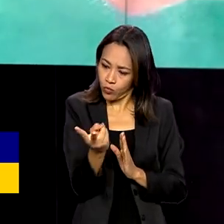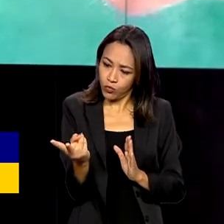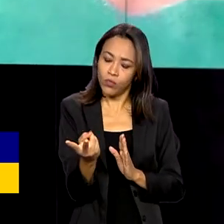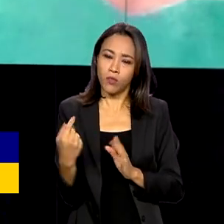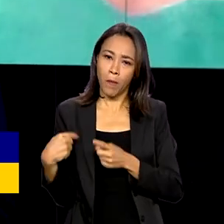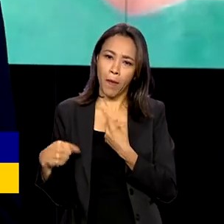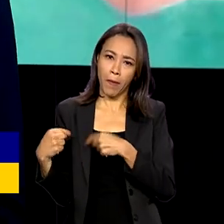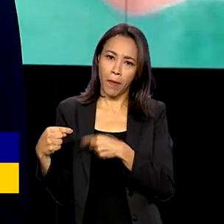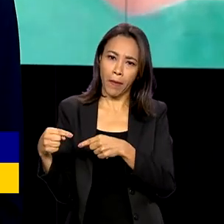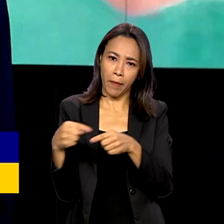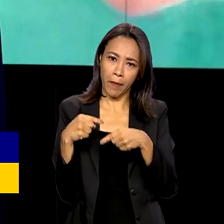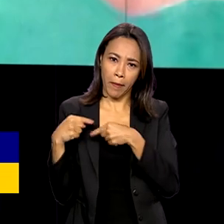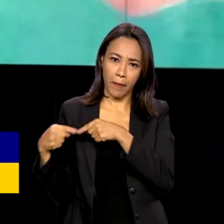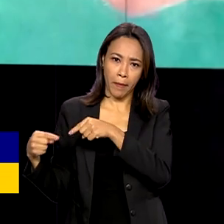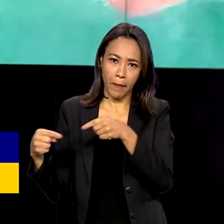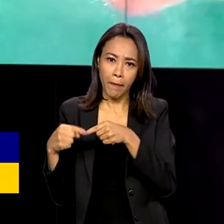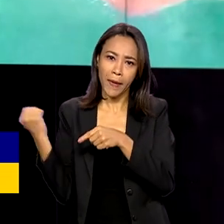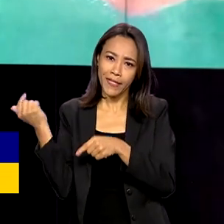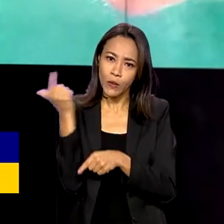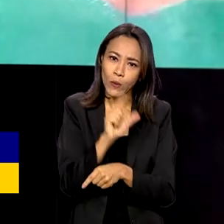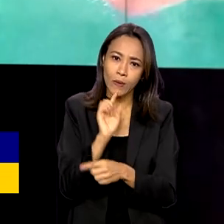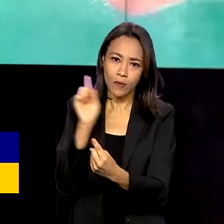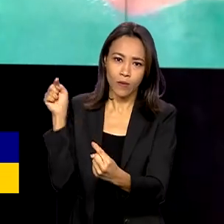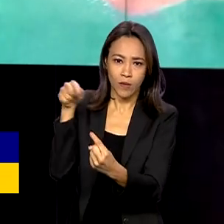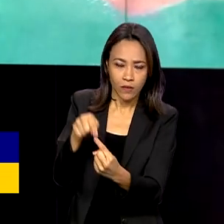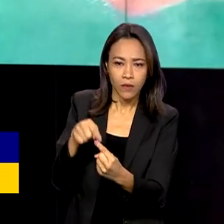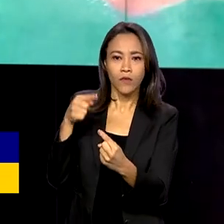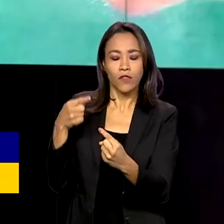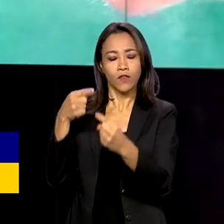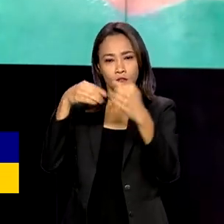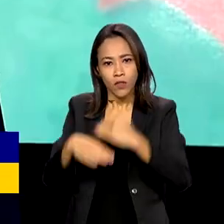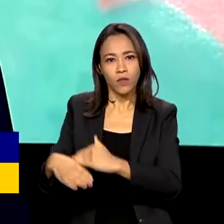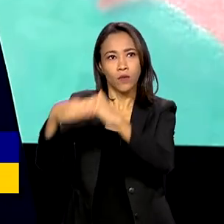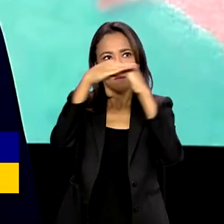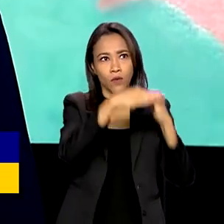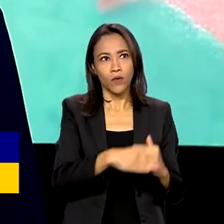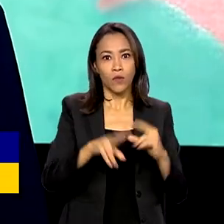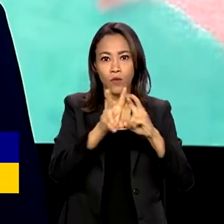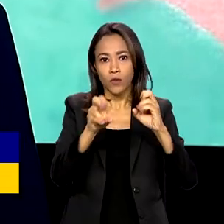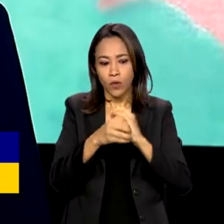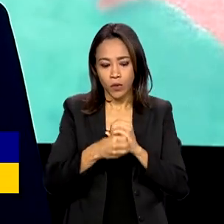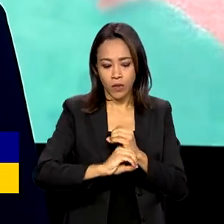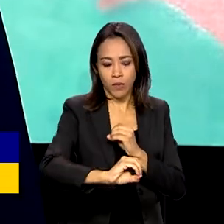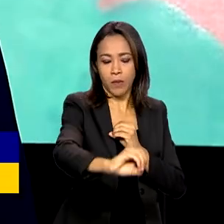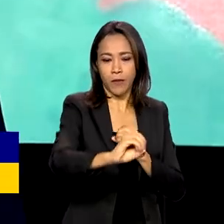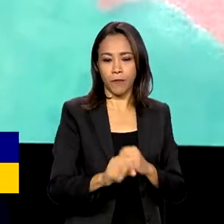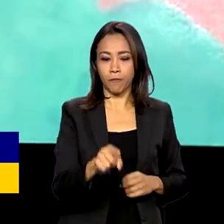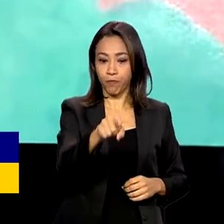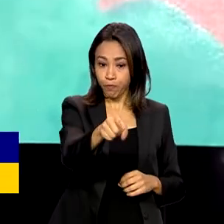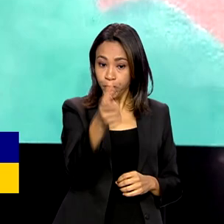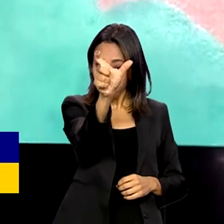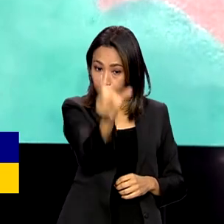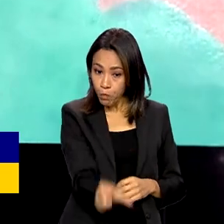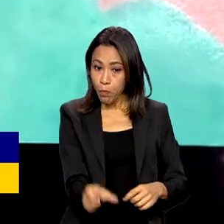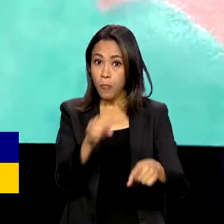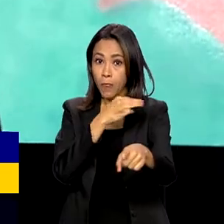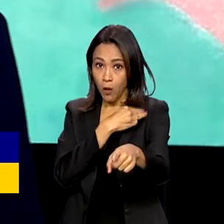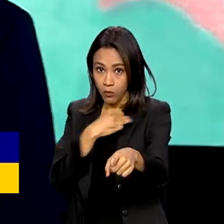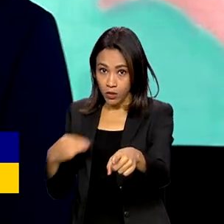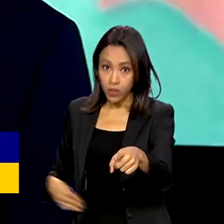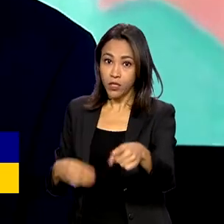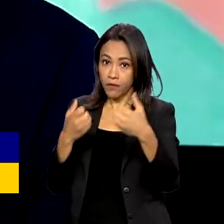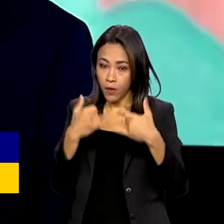do Conduto do Governo para atingirmos as metas de universalização. Para o ministro das Relações Institucionais, a